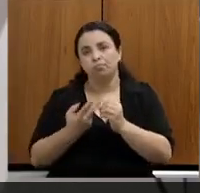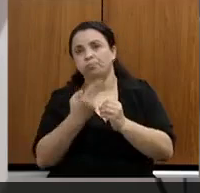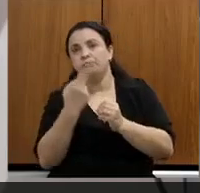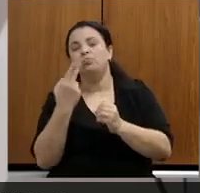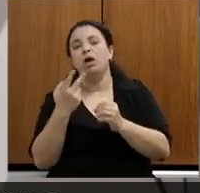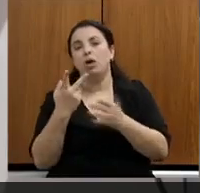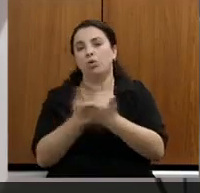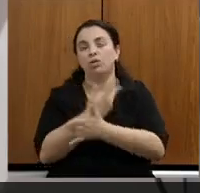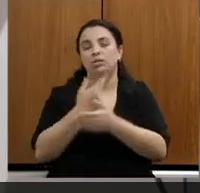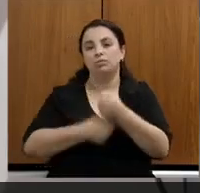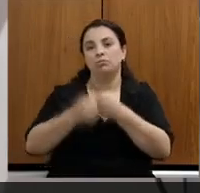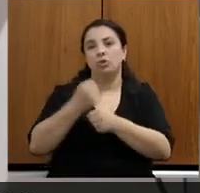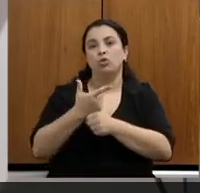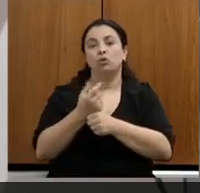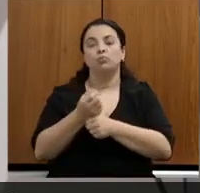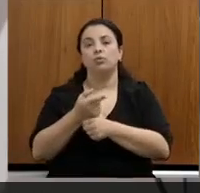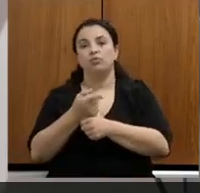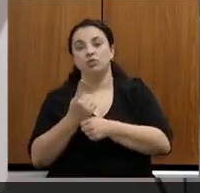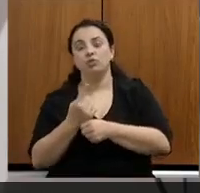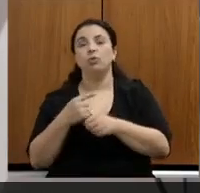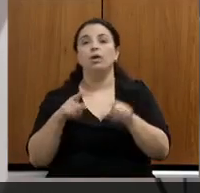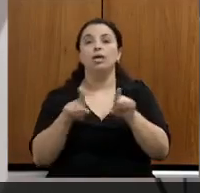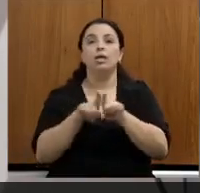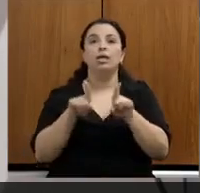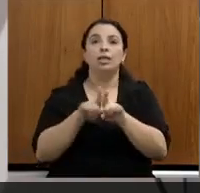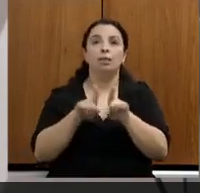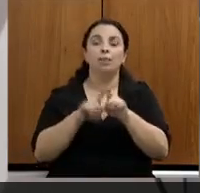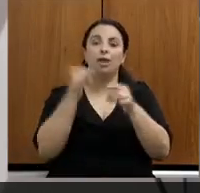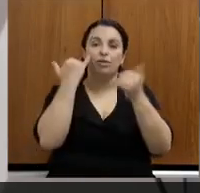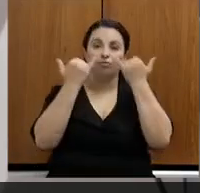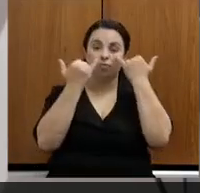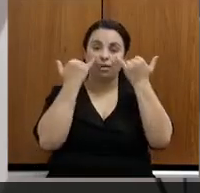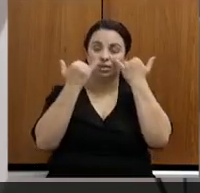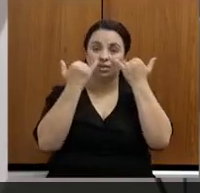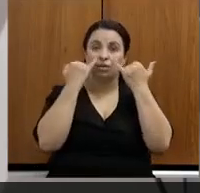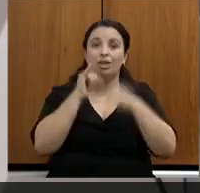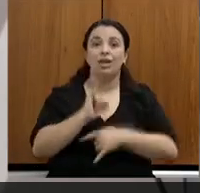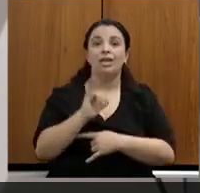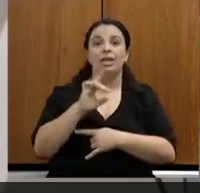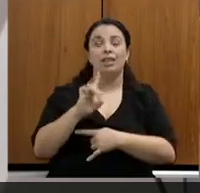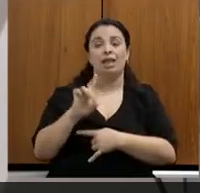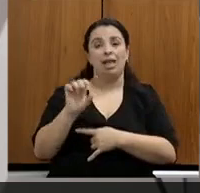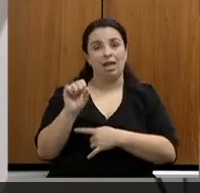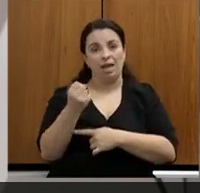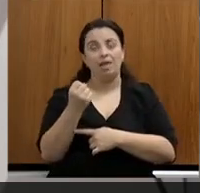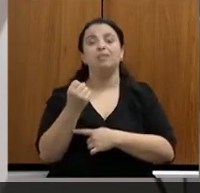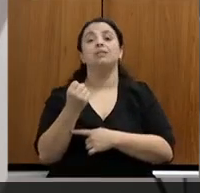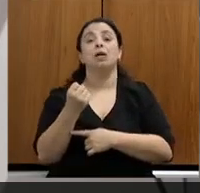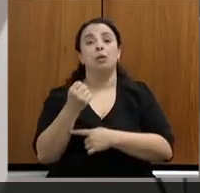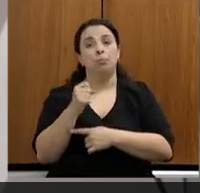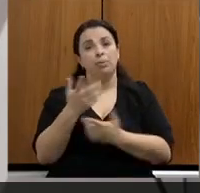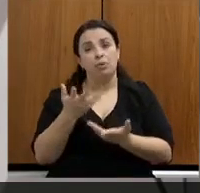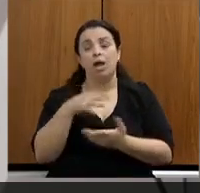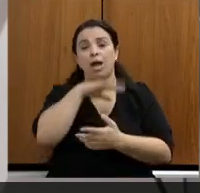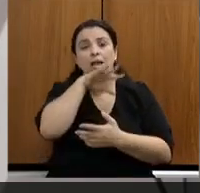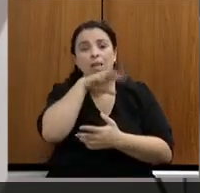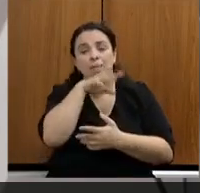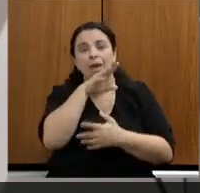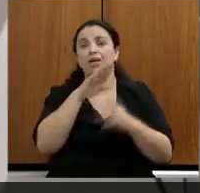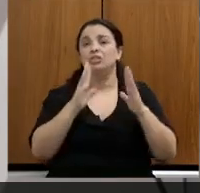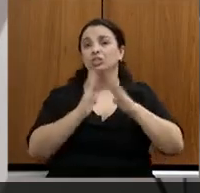de camadas de informação na IDS-Zema sobre fauna doméstica, podendo dar uma base técnica que